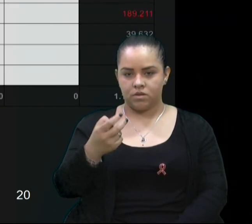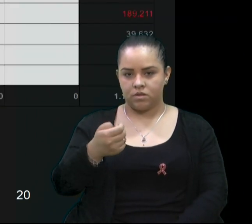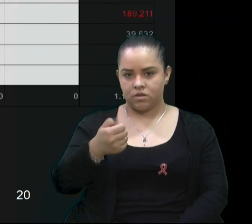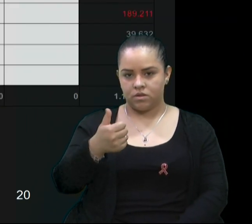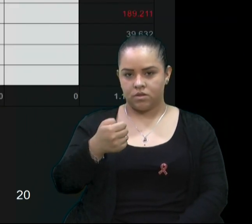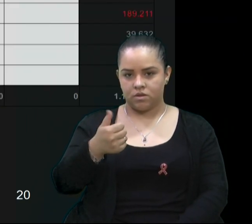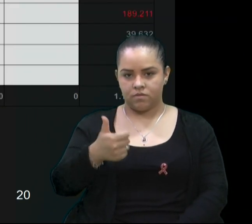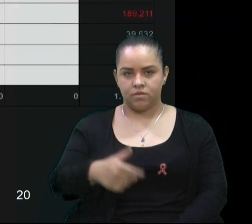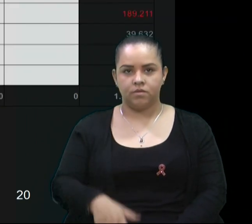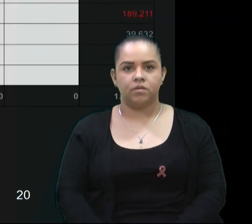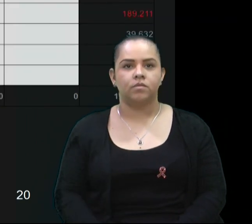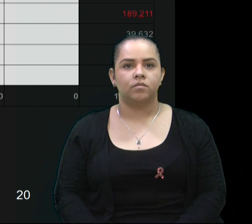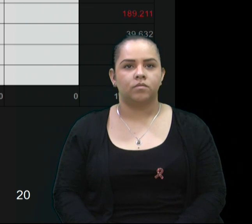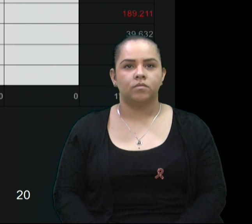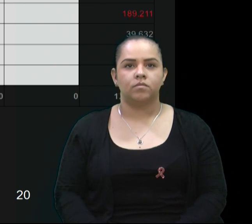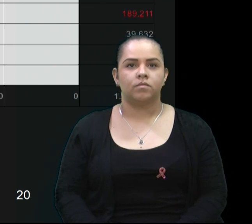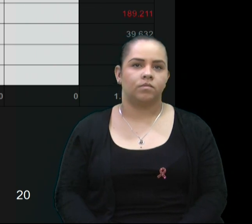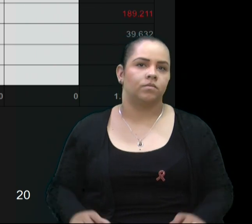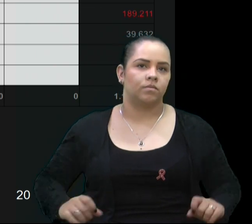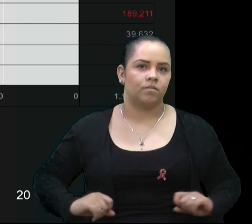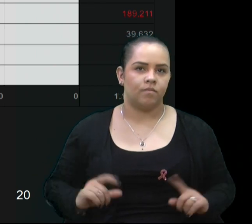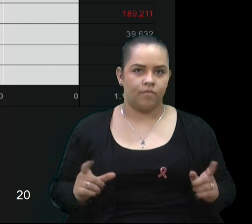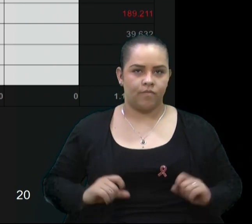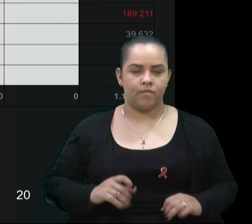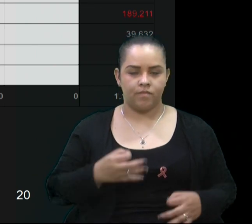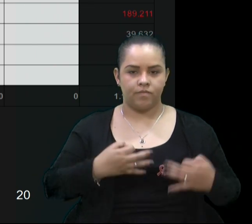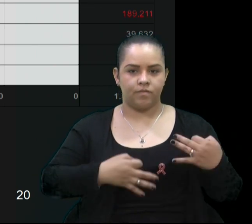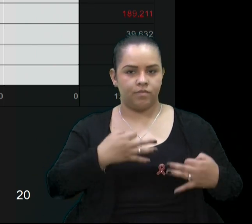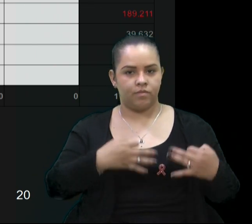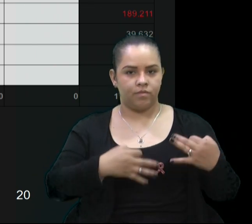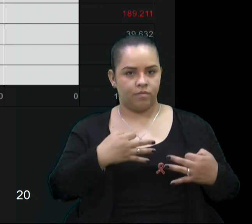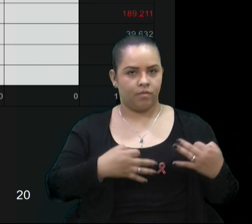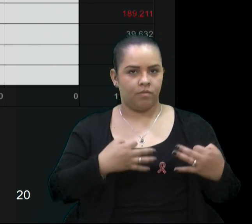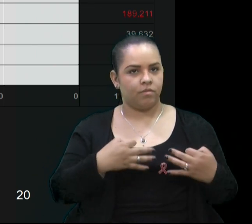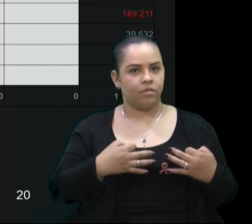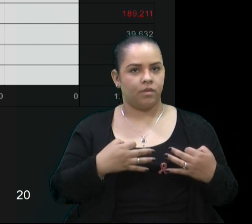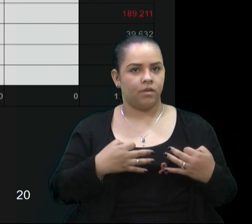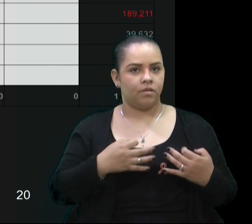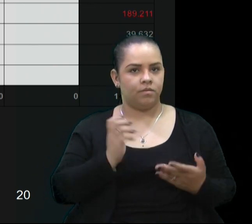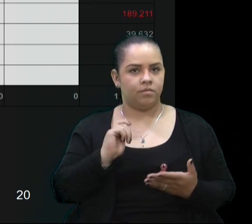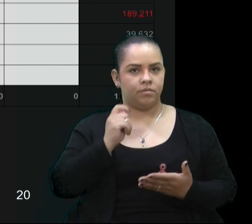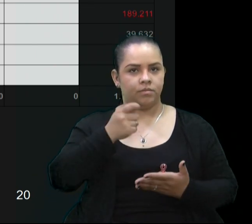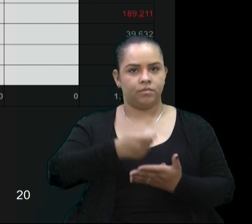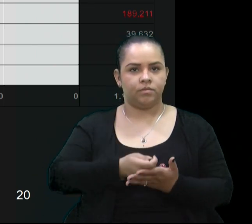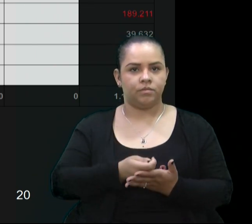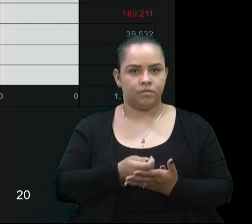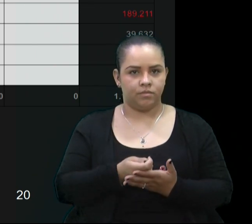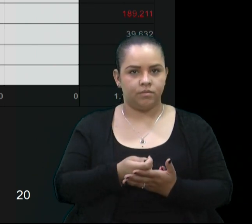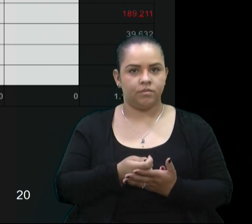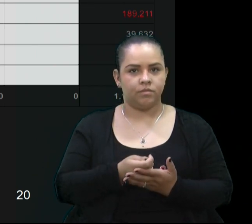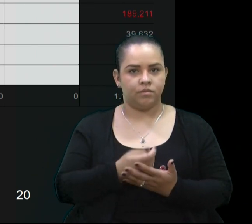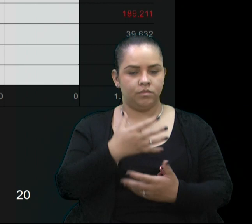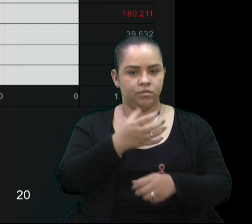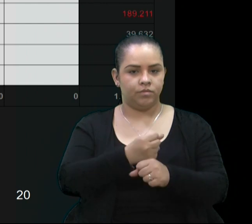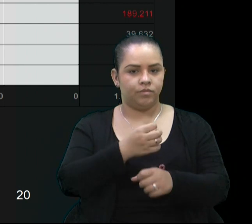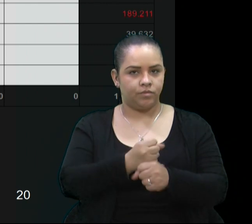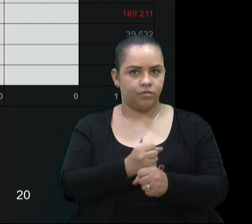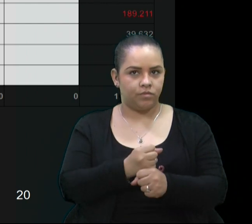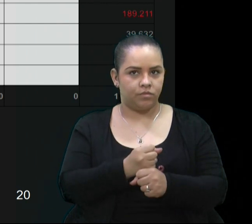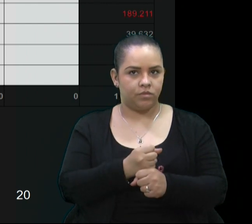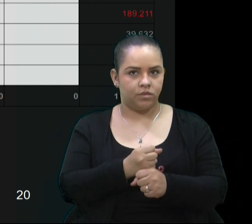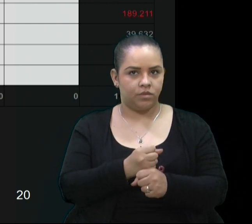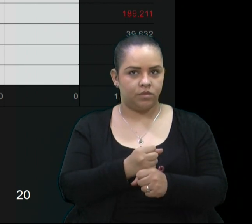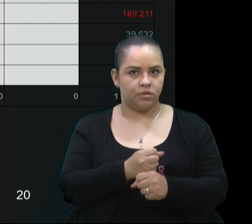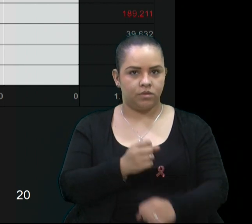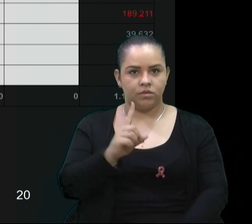despesas com juridicialização, foram pagos, um total de R